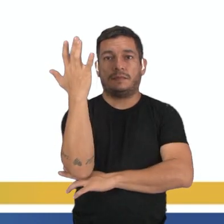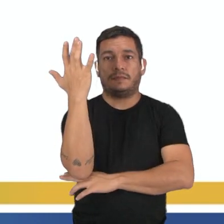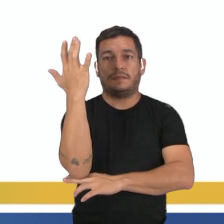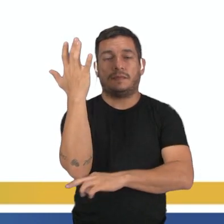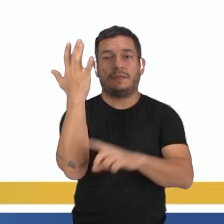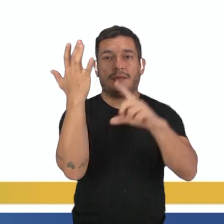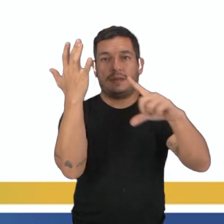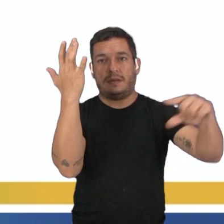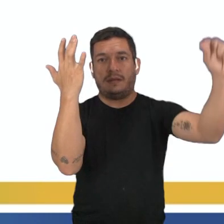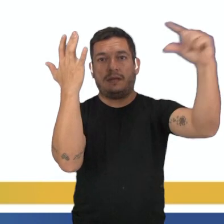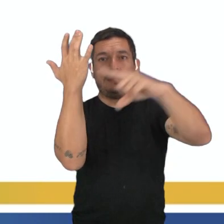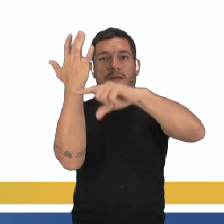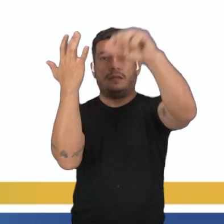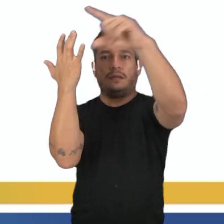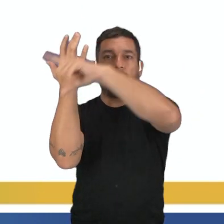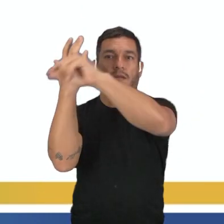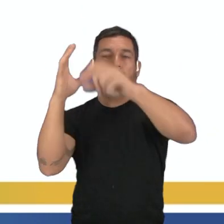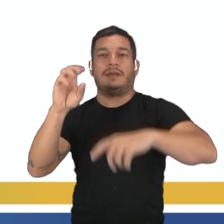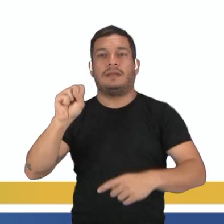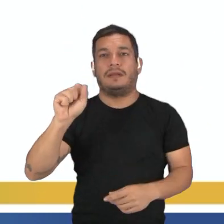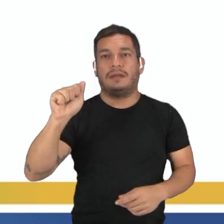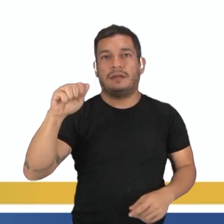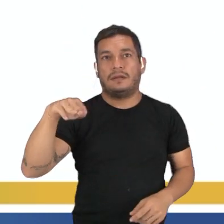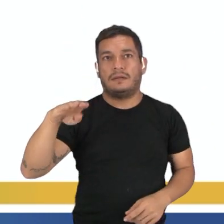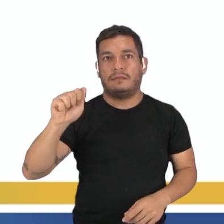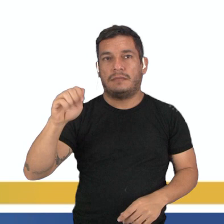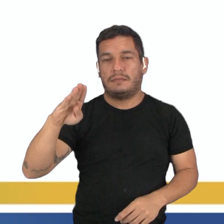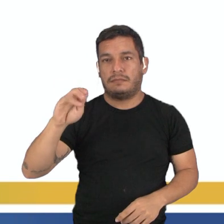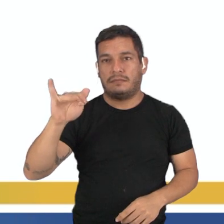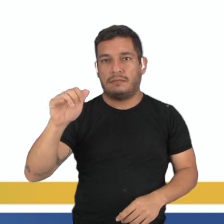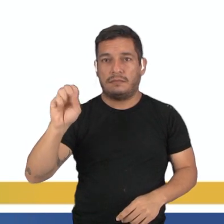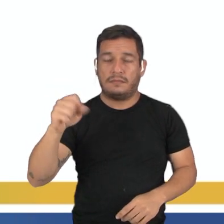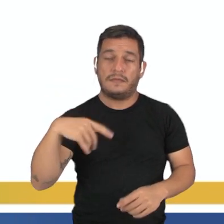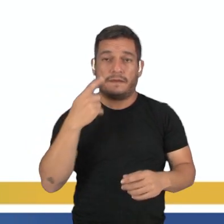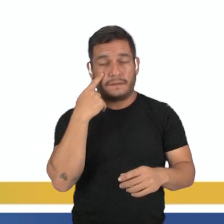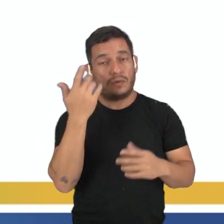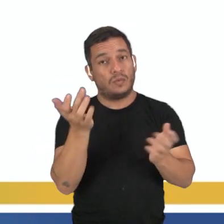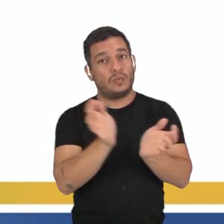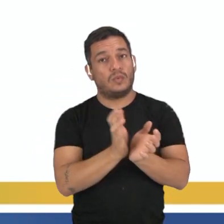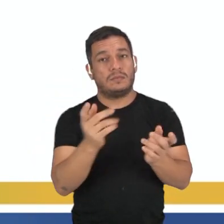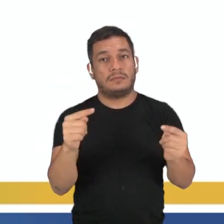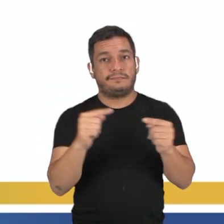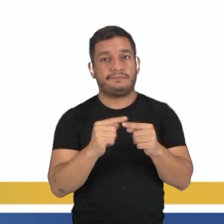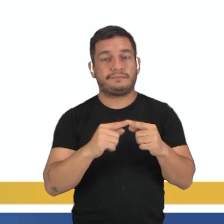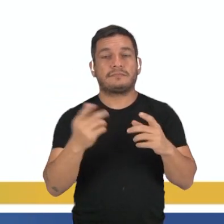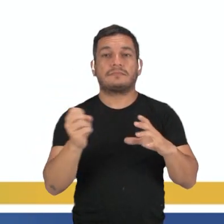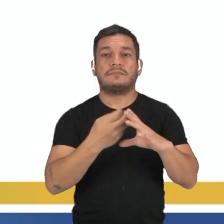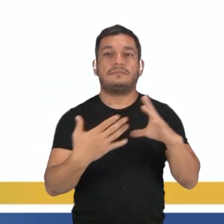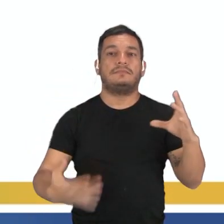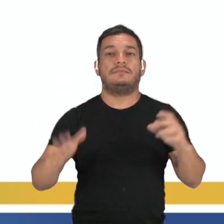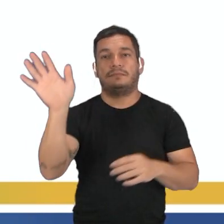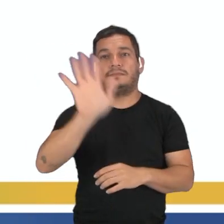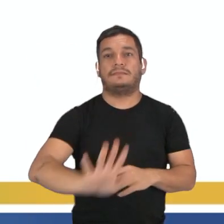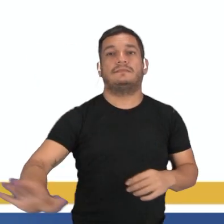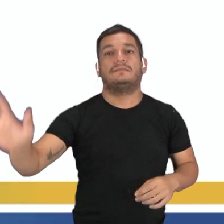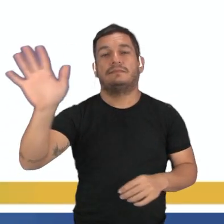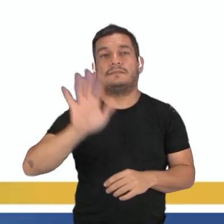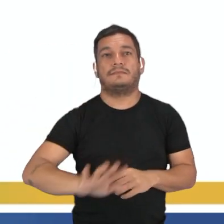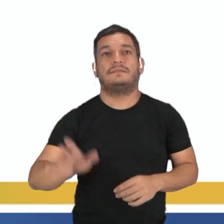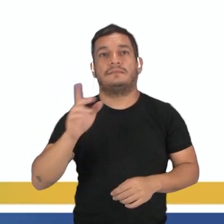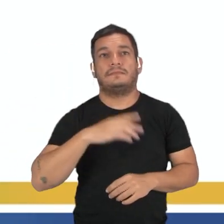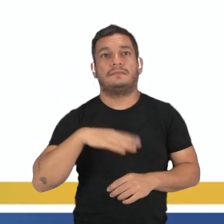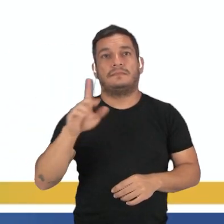já ver qual grupo que elas se encaixam. E aí, como eu já falei para vocês, como características gerais, né, de serem